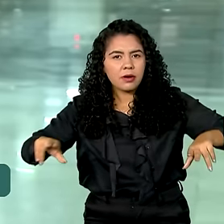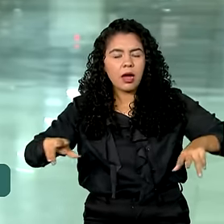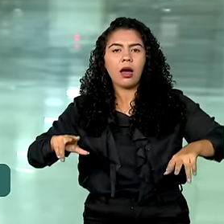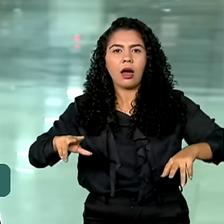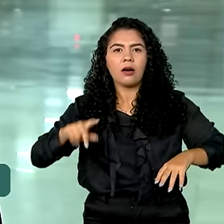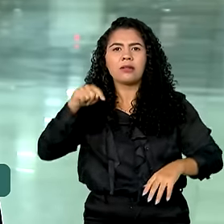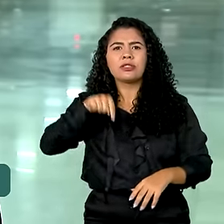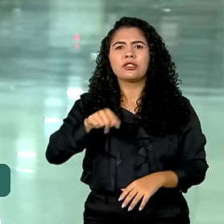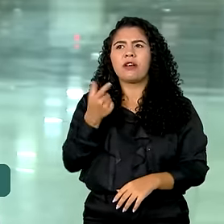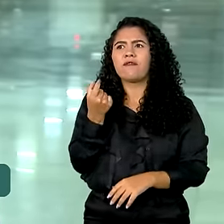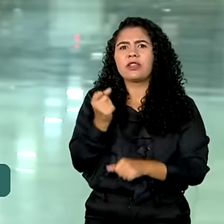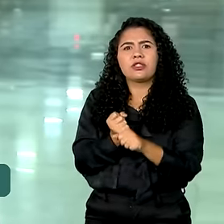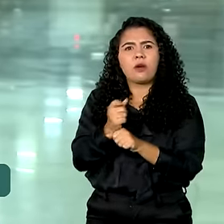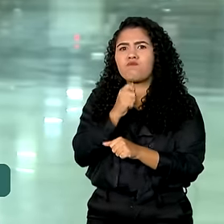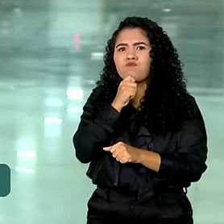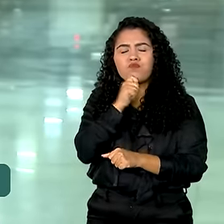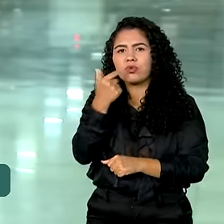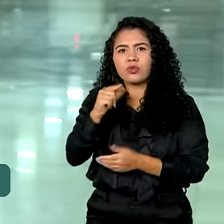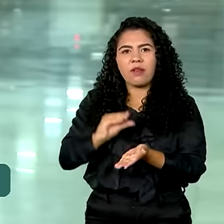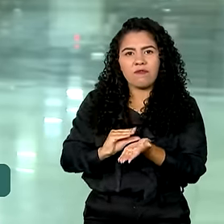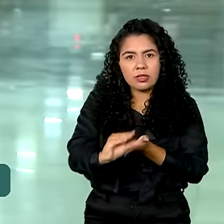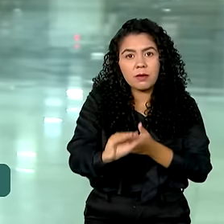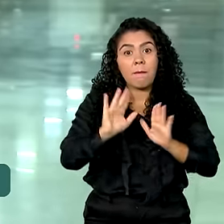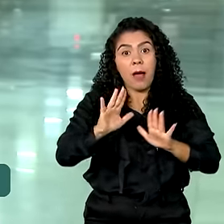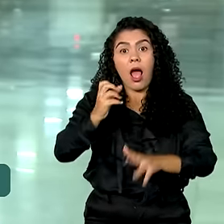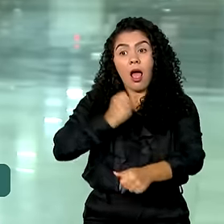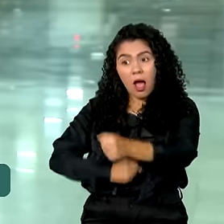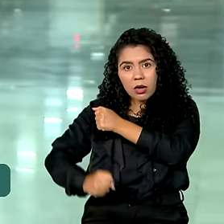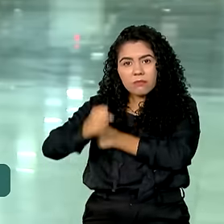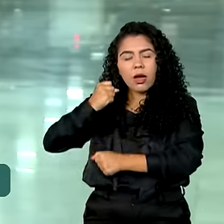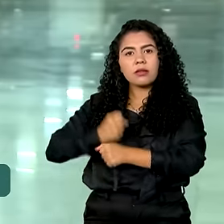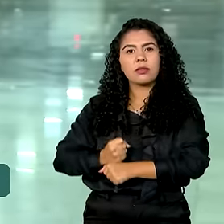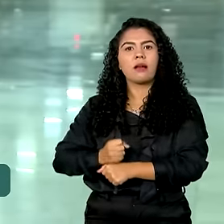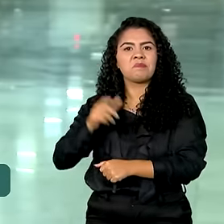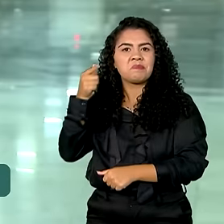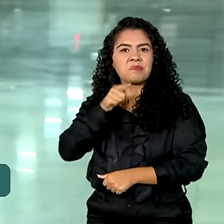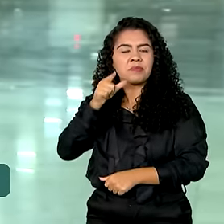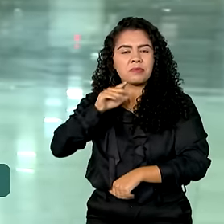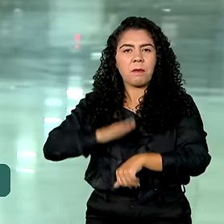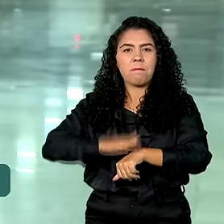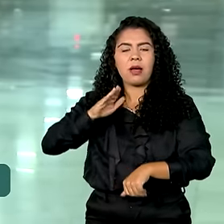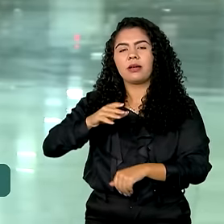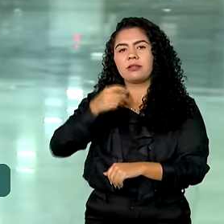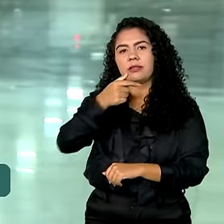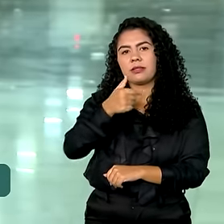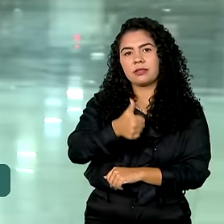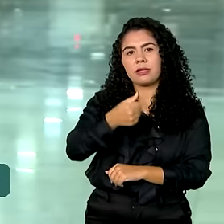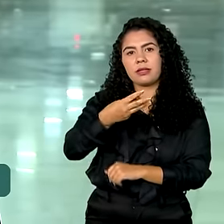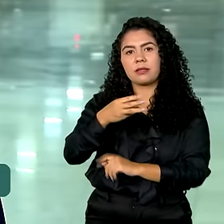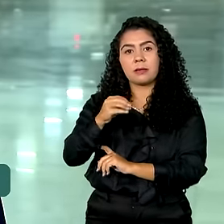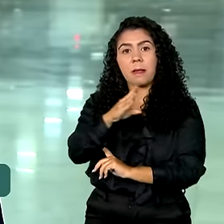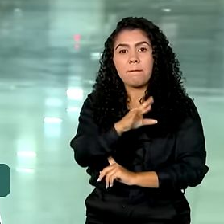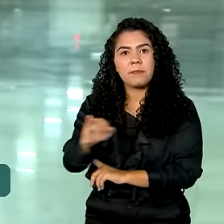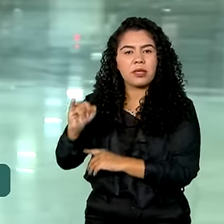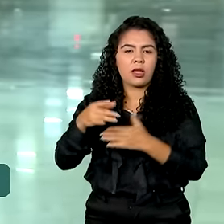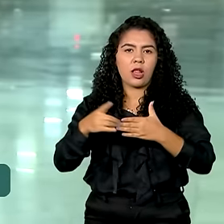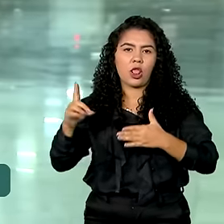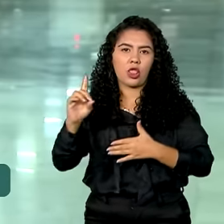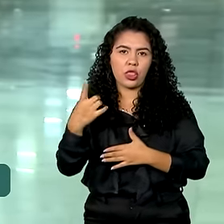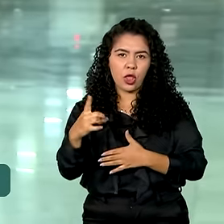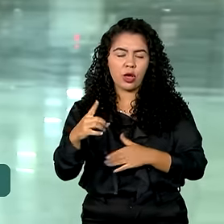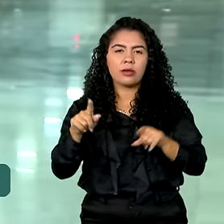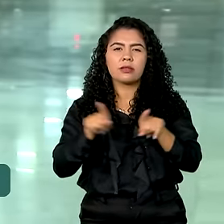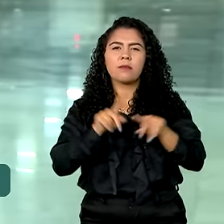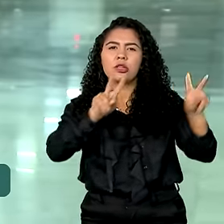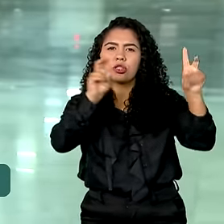há cerca de 20 anos. Desde o ano passado, já são mais de 130 bilhões de dólares. Quanto à tecnologia